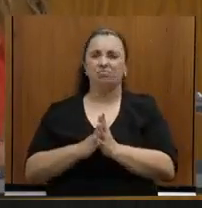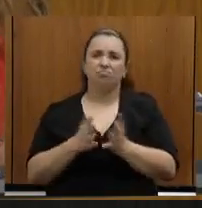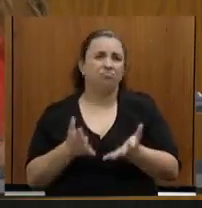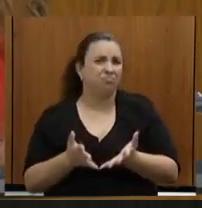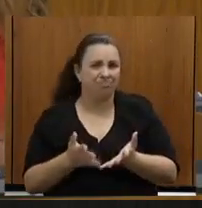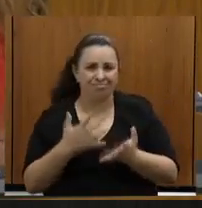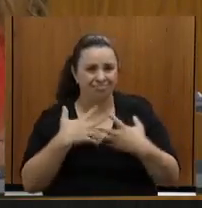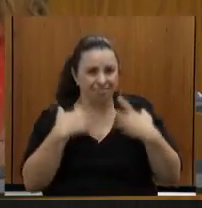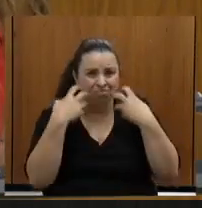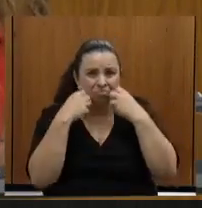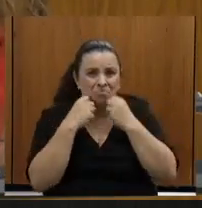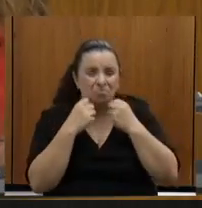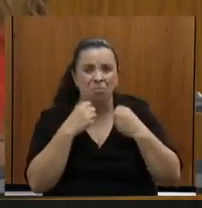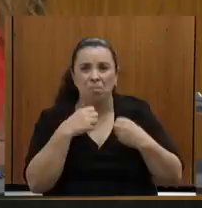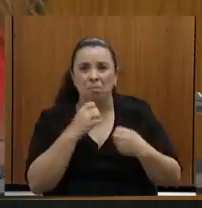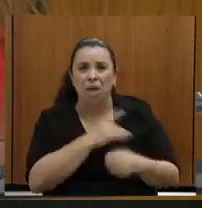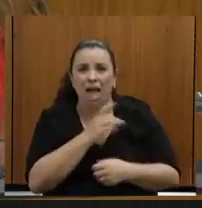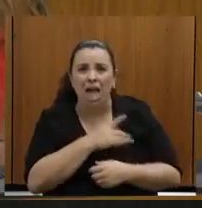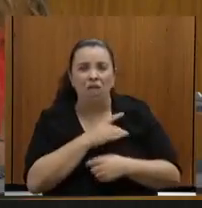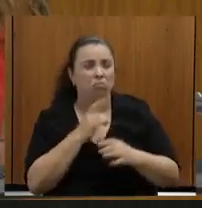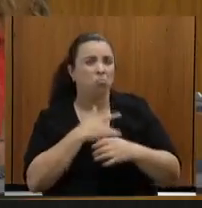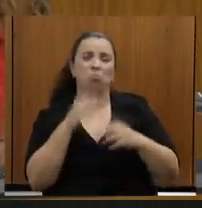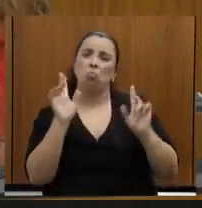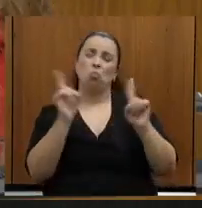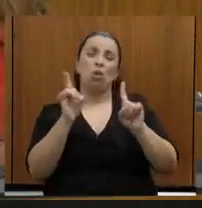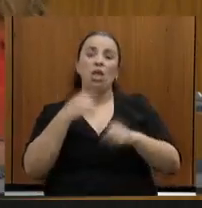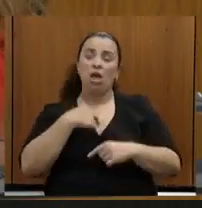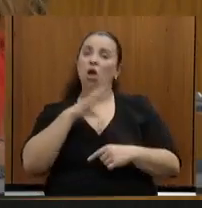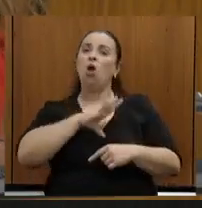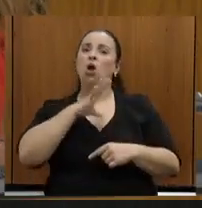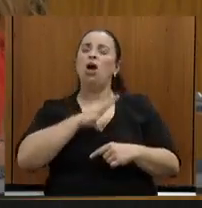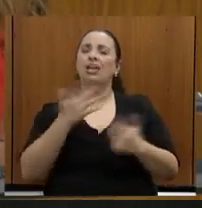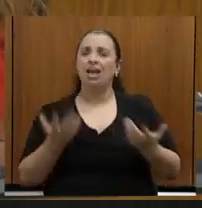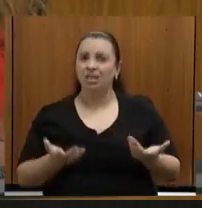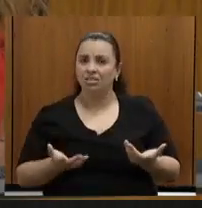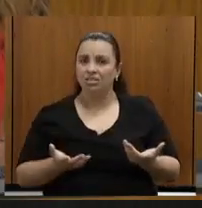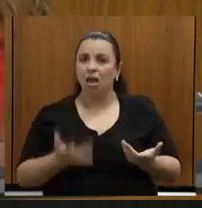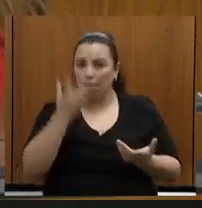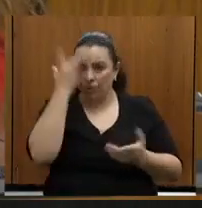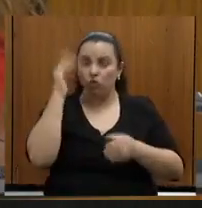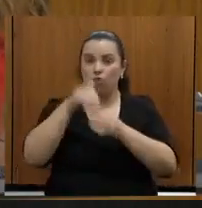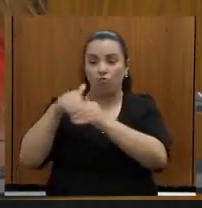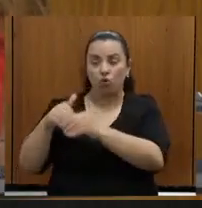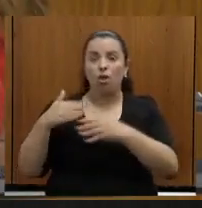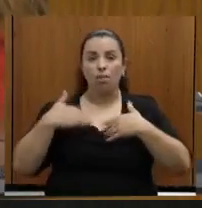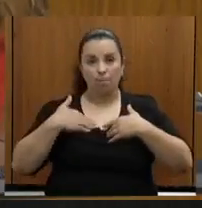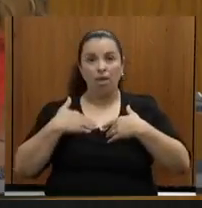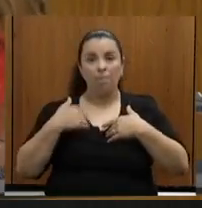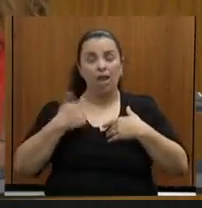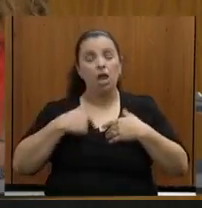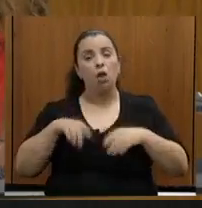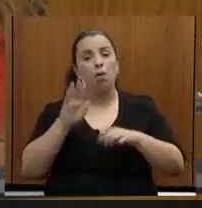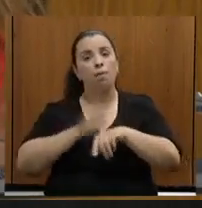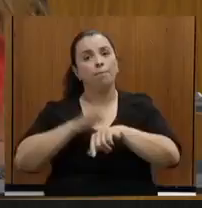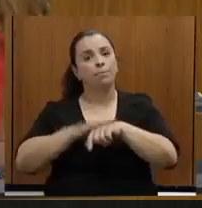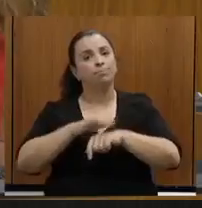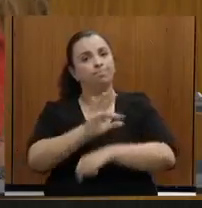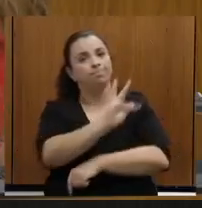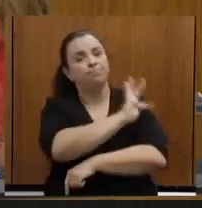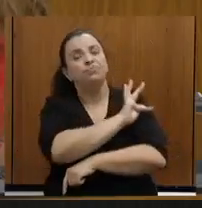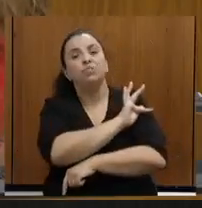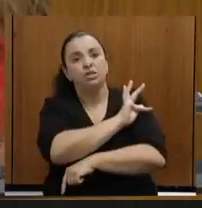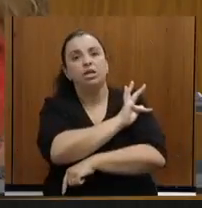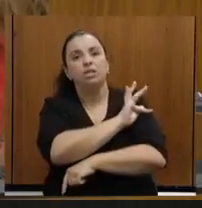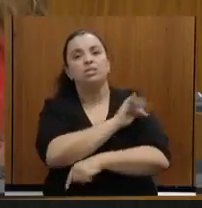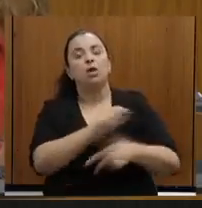problema com ela, porque a sociedade me elegeu para estar deputada estadual fiscalizando o Executivo nessa legislatura. E é o papel